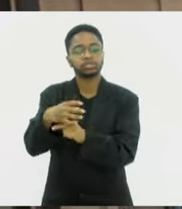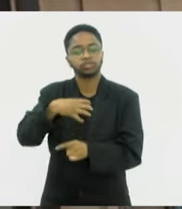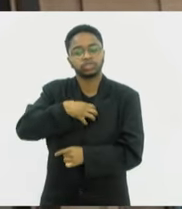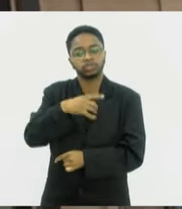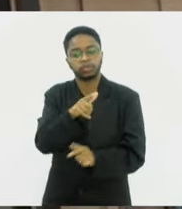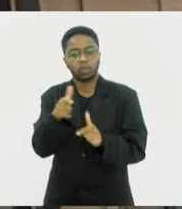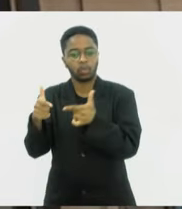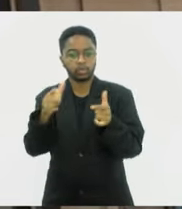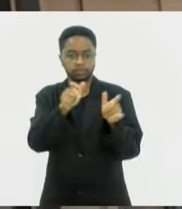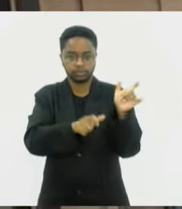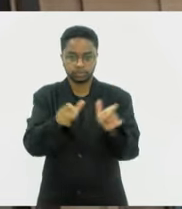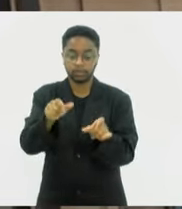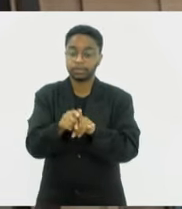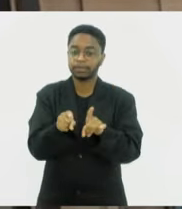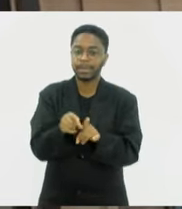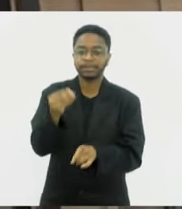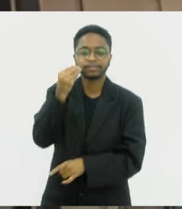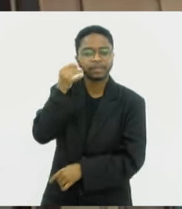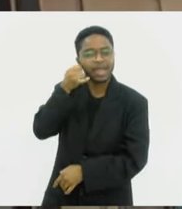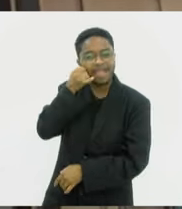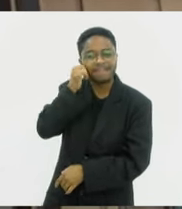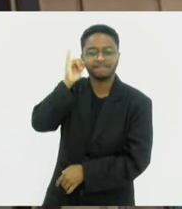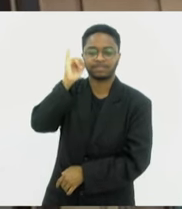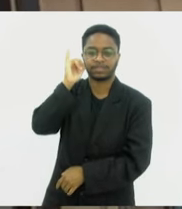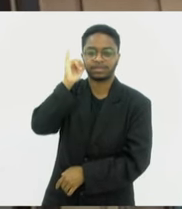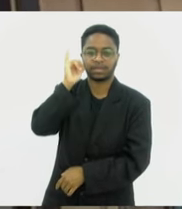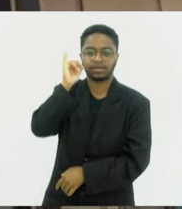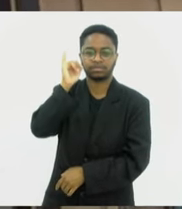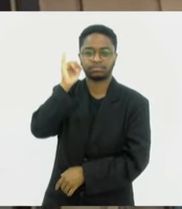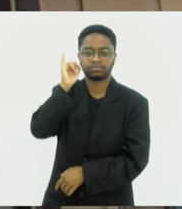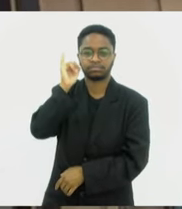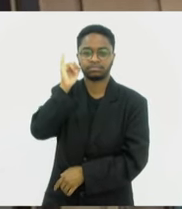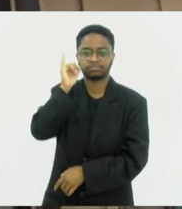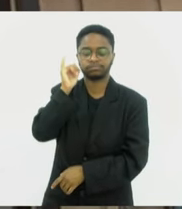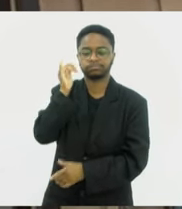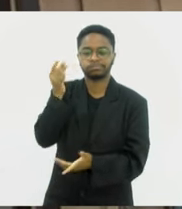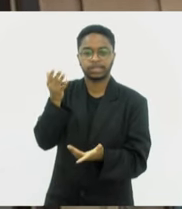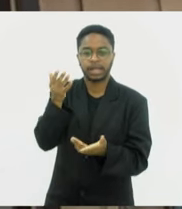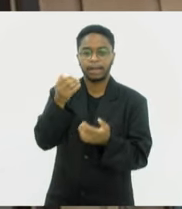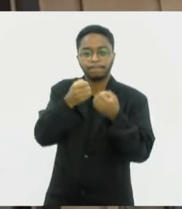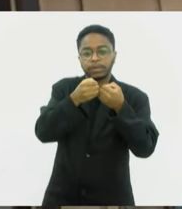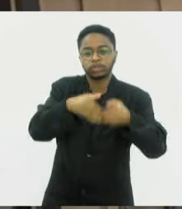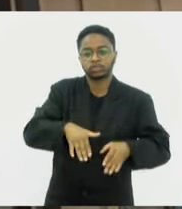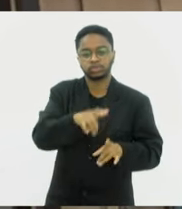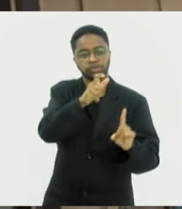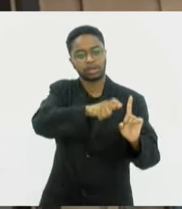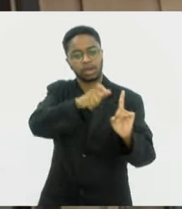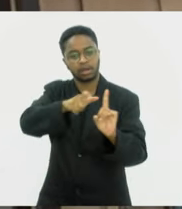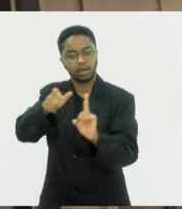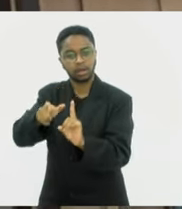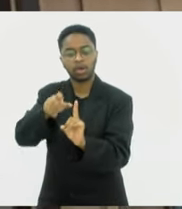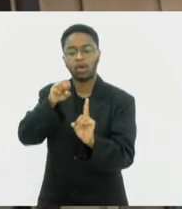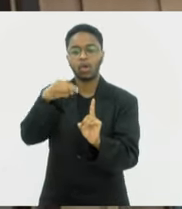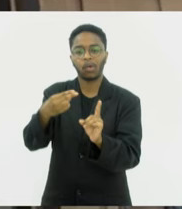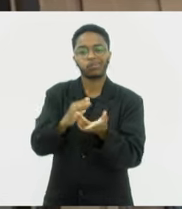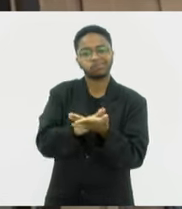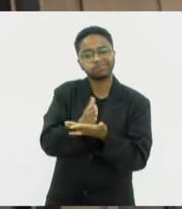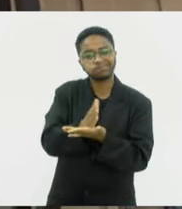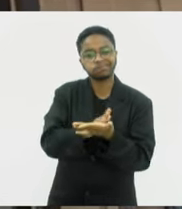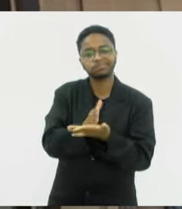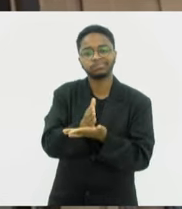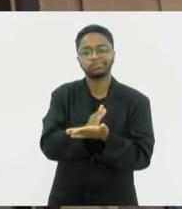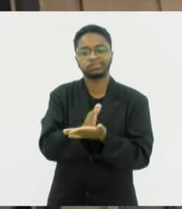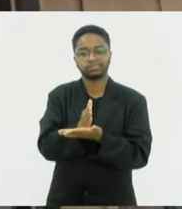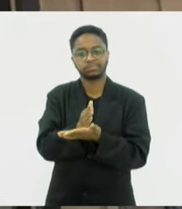ou até mesmo para evitar causar algum prejuízo, desconforto para